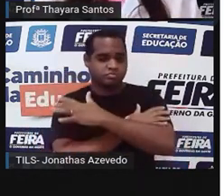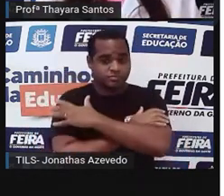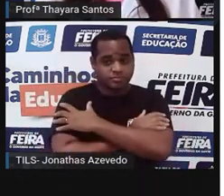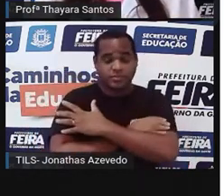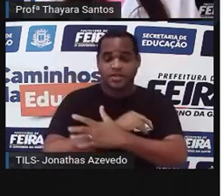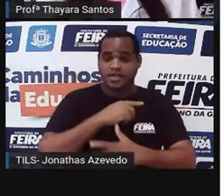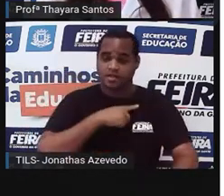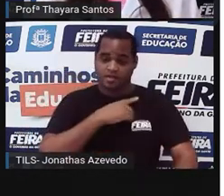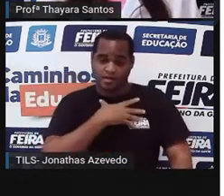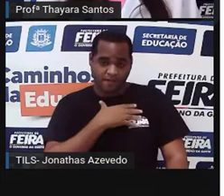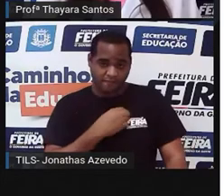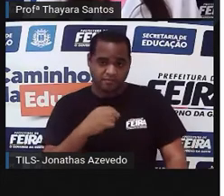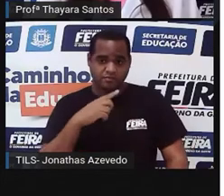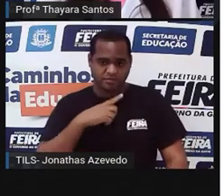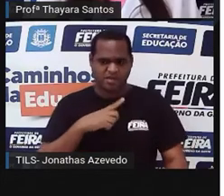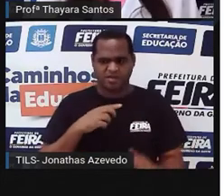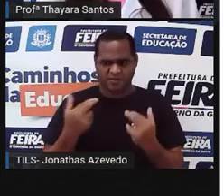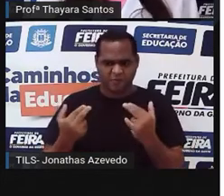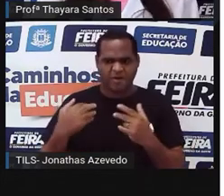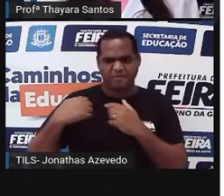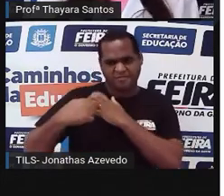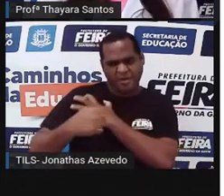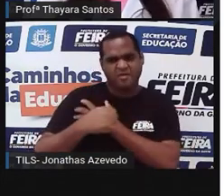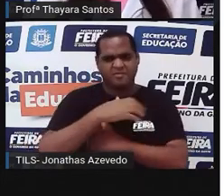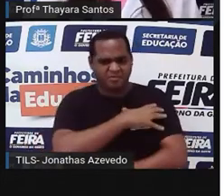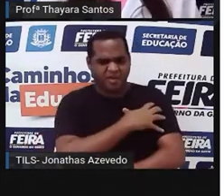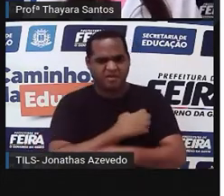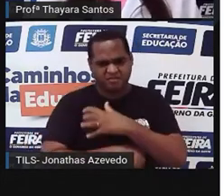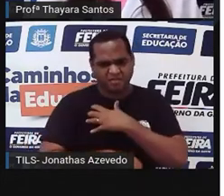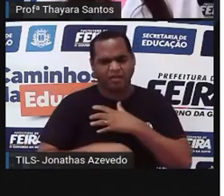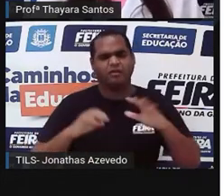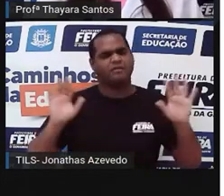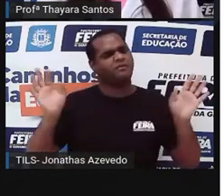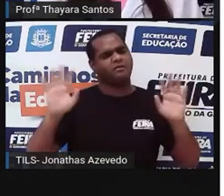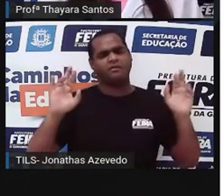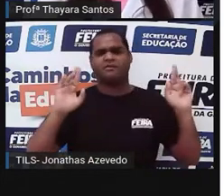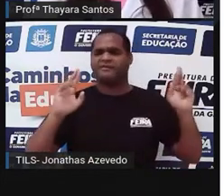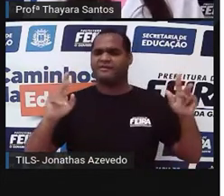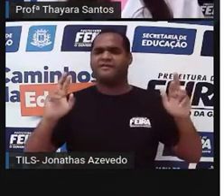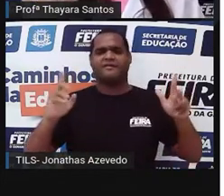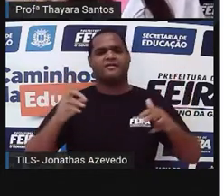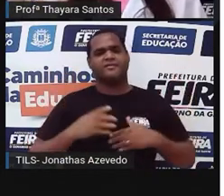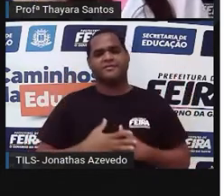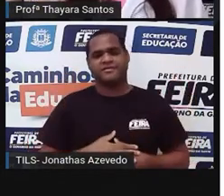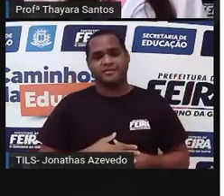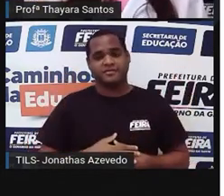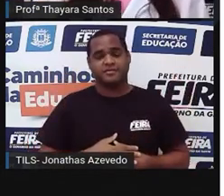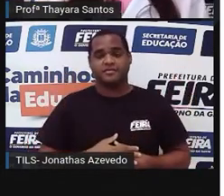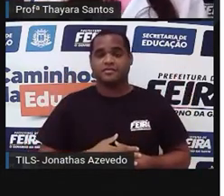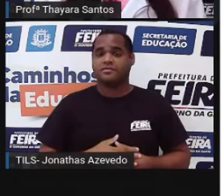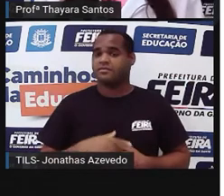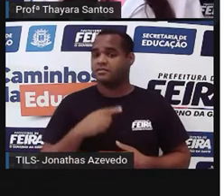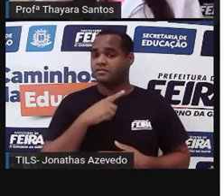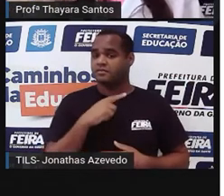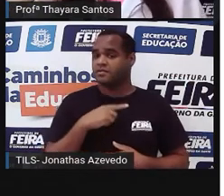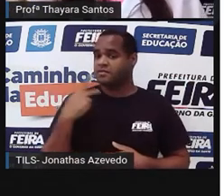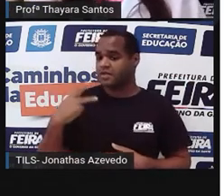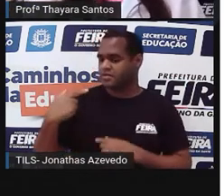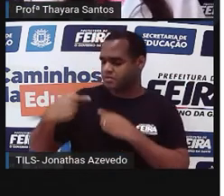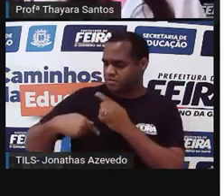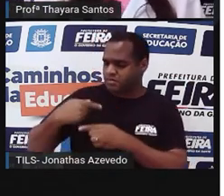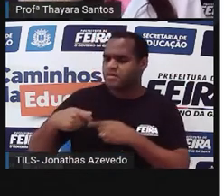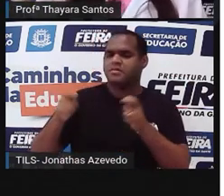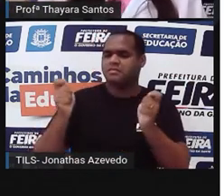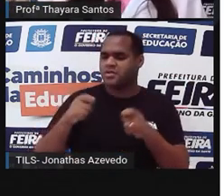necessariamente vão ser musculosos também? Não, a gente sabe que não. Isso daí, ela pode até ter um componente genético que